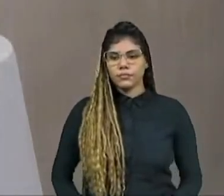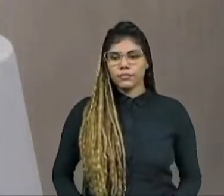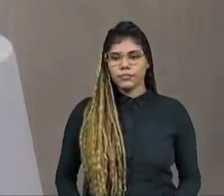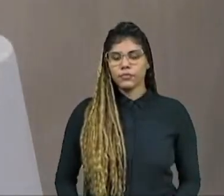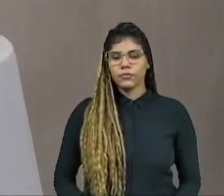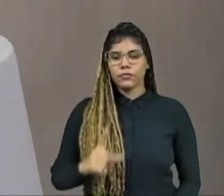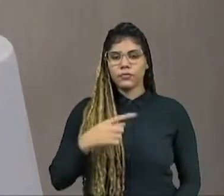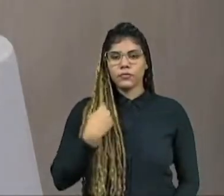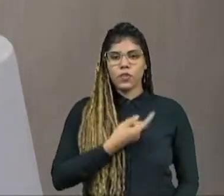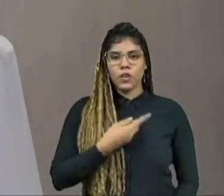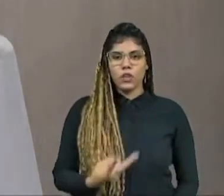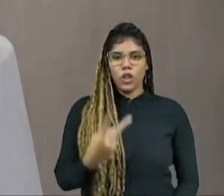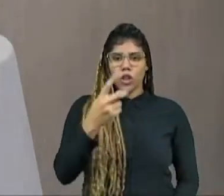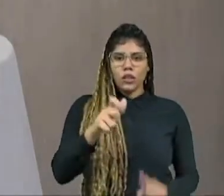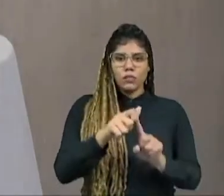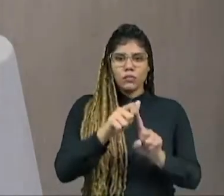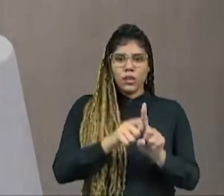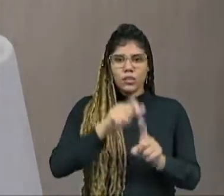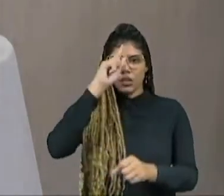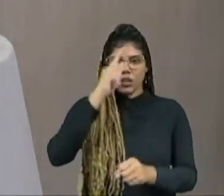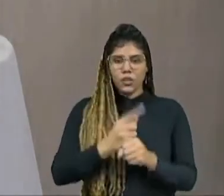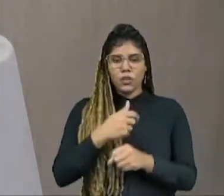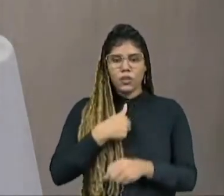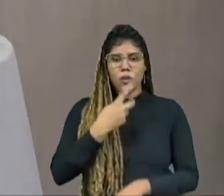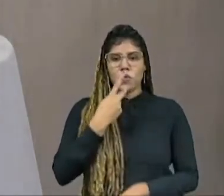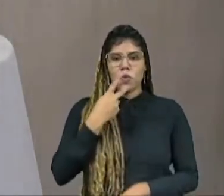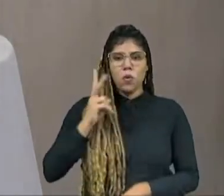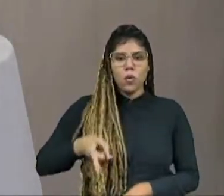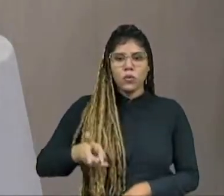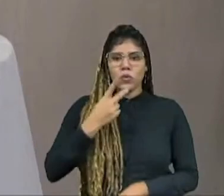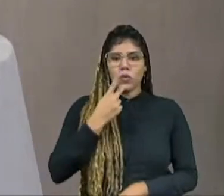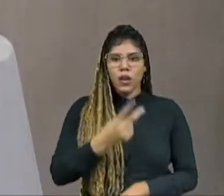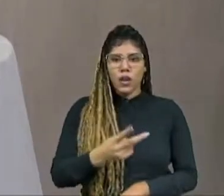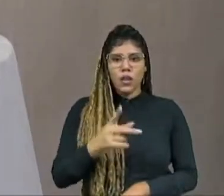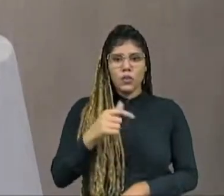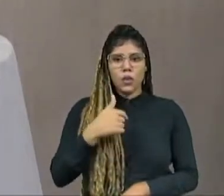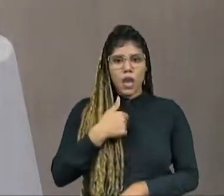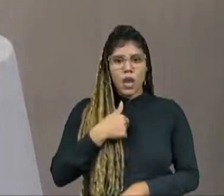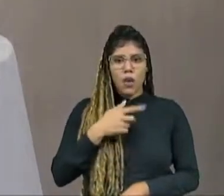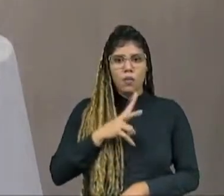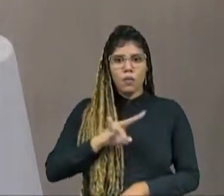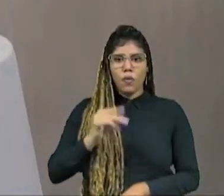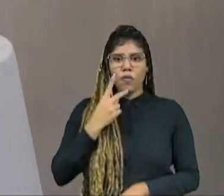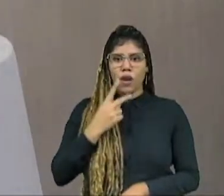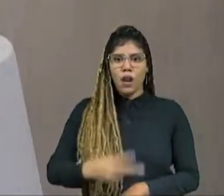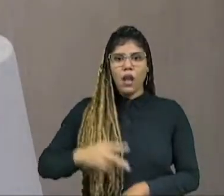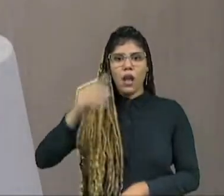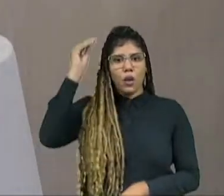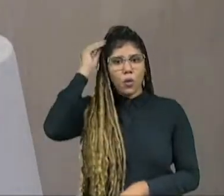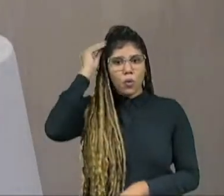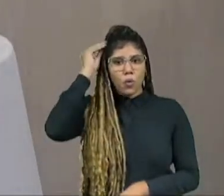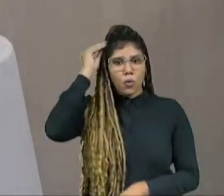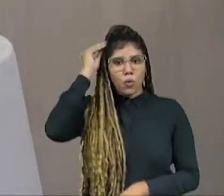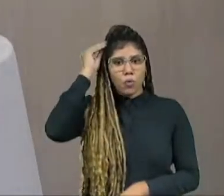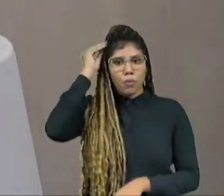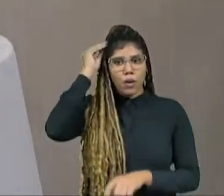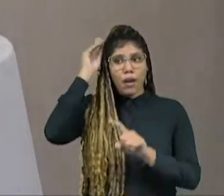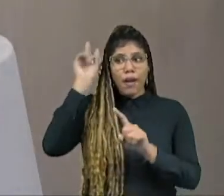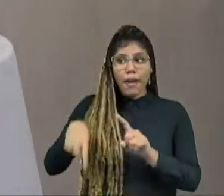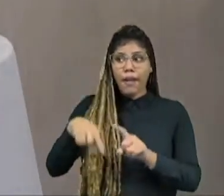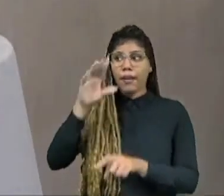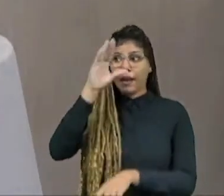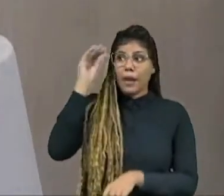Estamos no segundo mês da sua gestão e eu ainda continuo dizendo. Por enquanto, eu ainda vou dizer. A culpa, ele herdou.